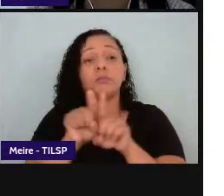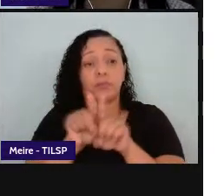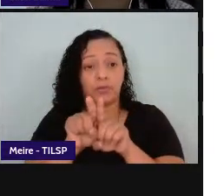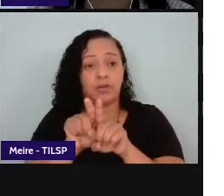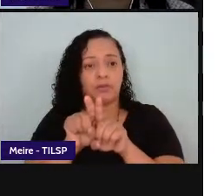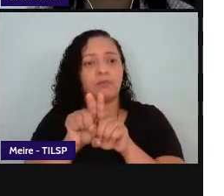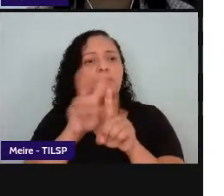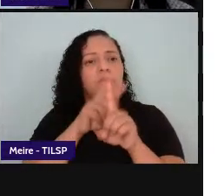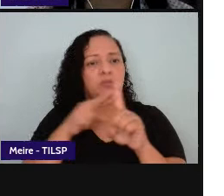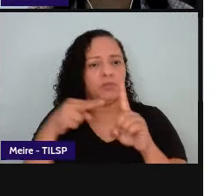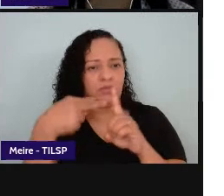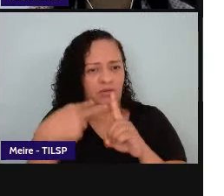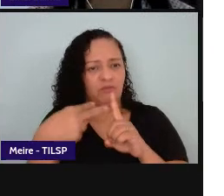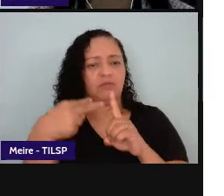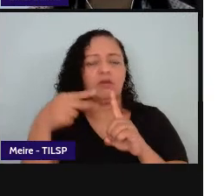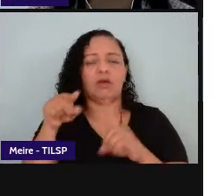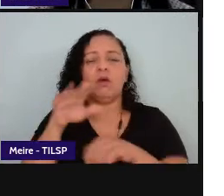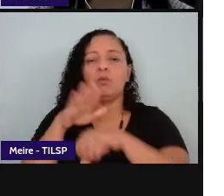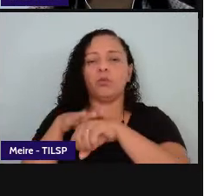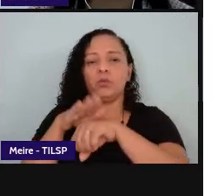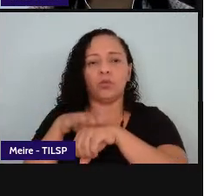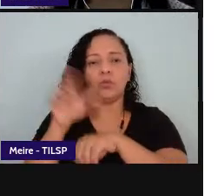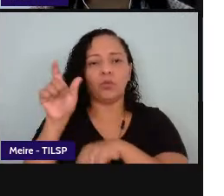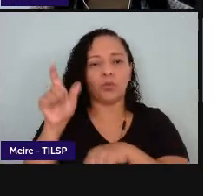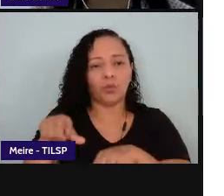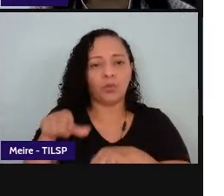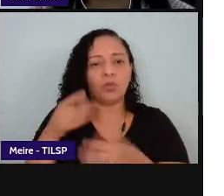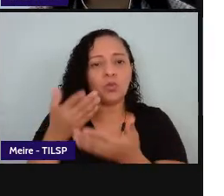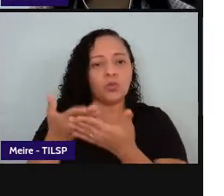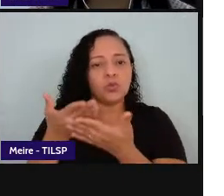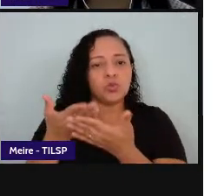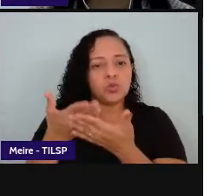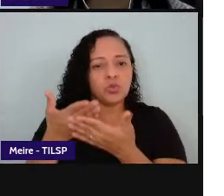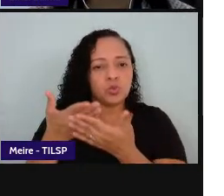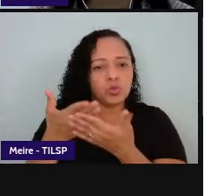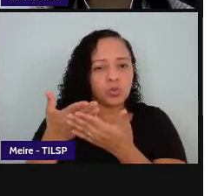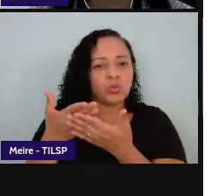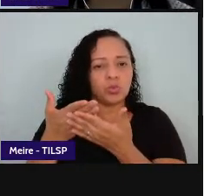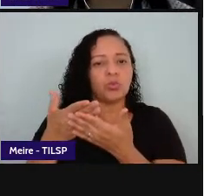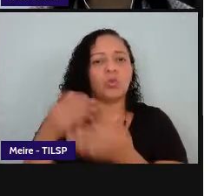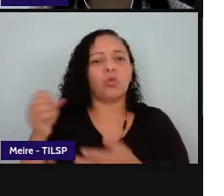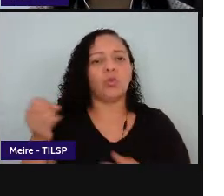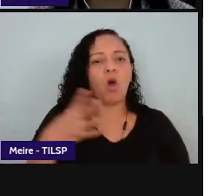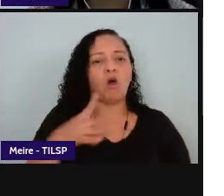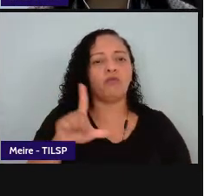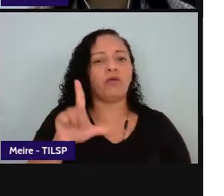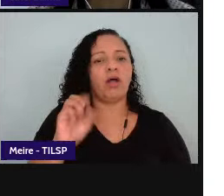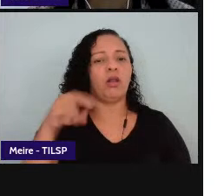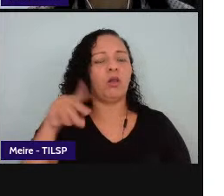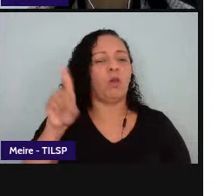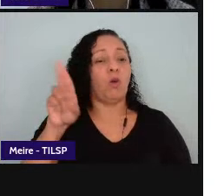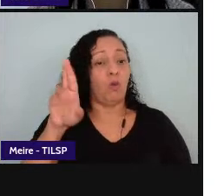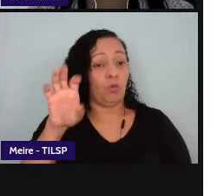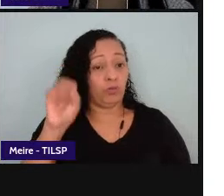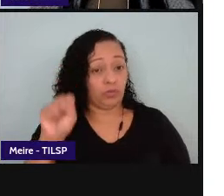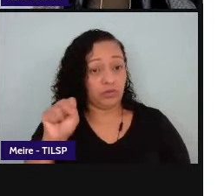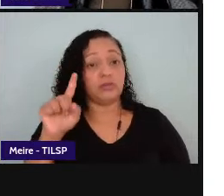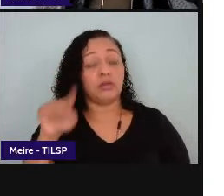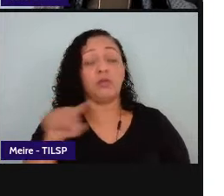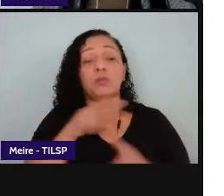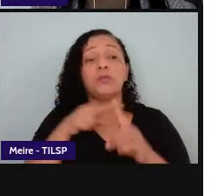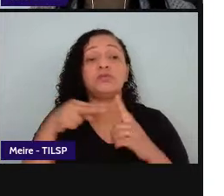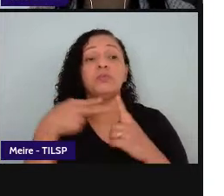autora a partir dos estudos do grupo Nova Londres uma perspectiva mais emancipatória então não se trata